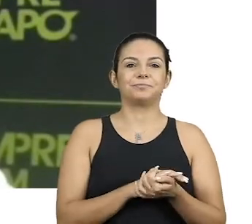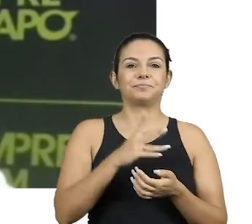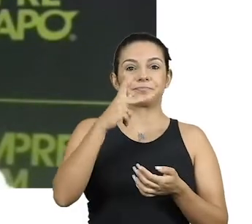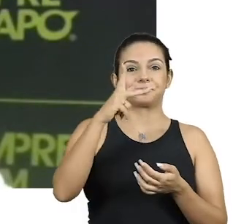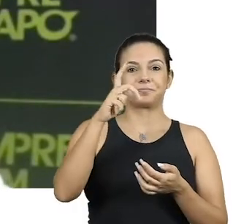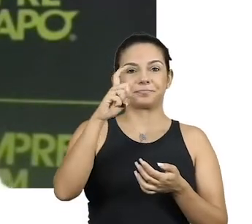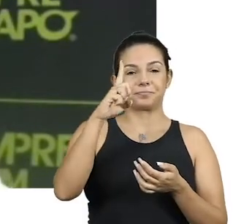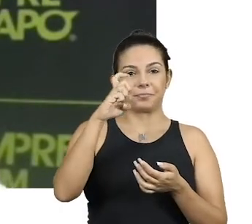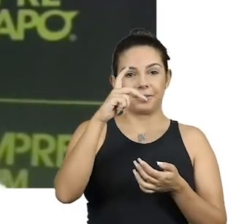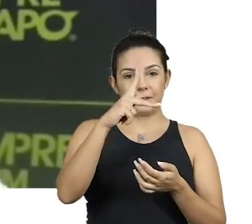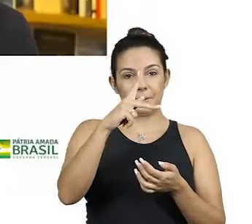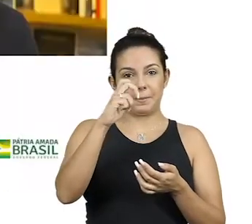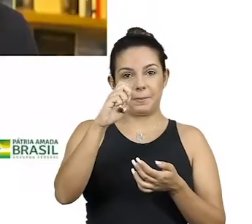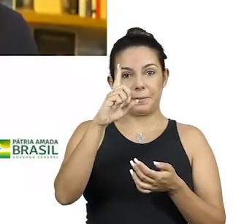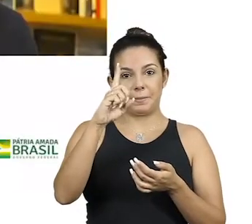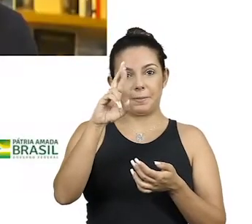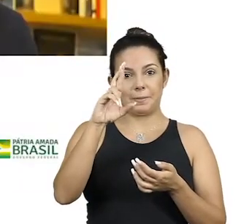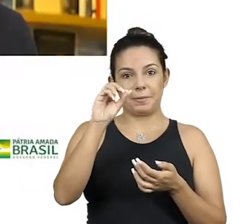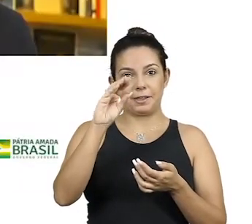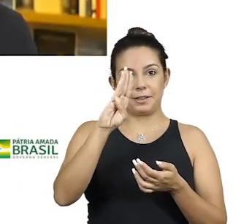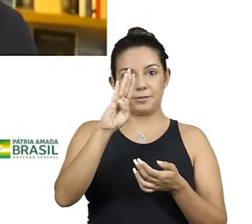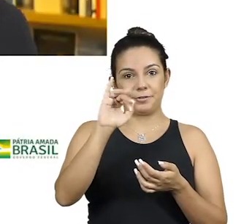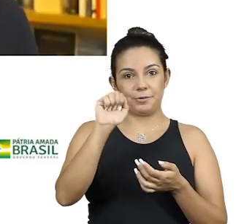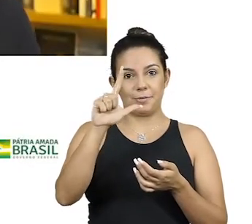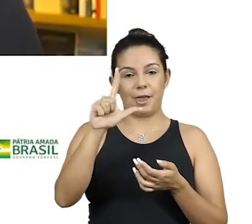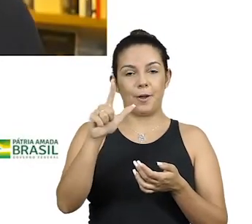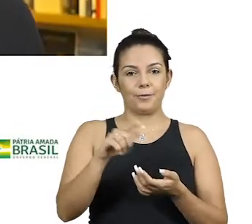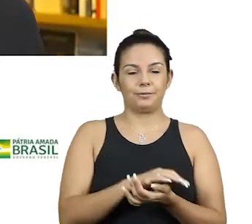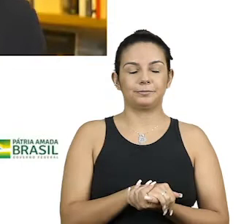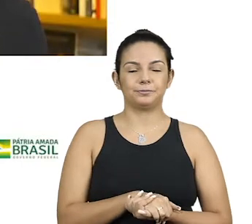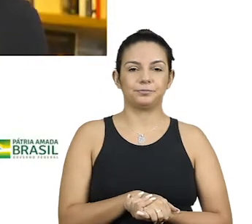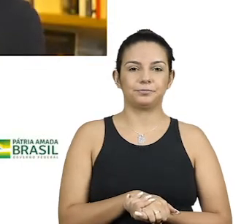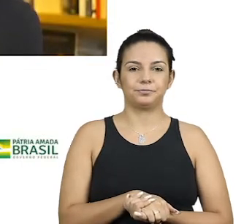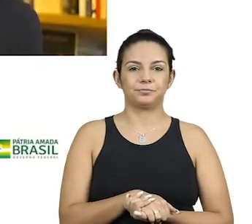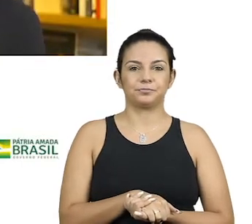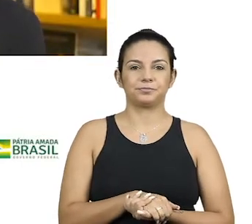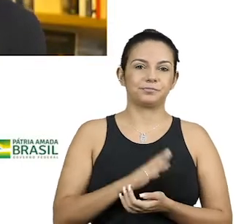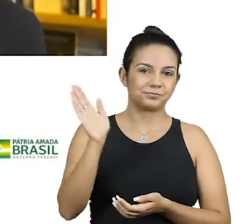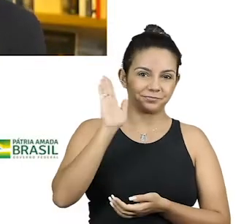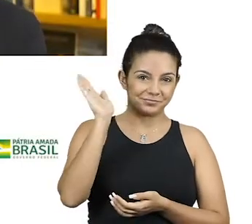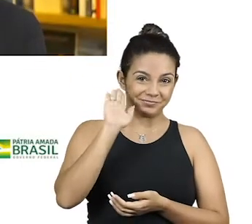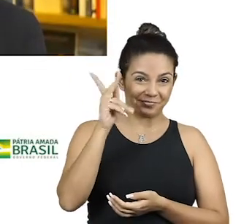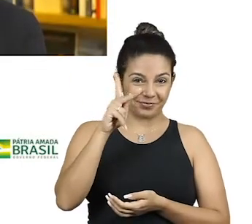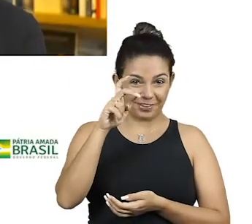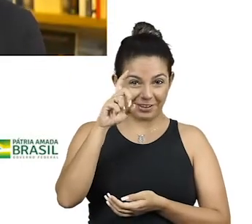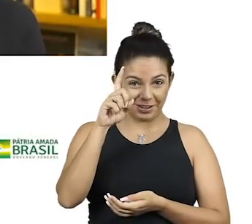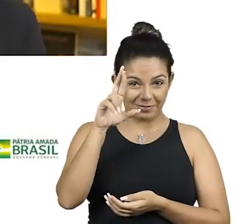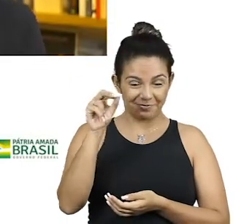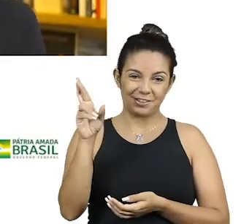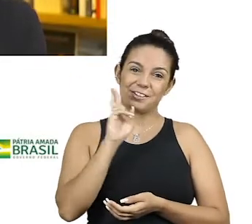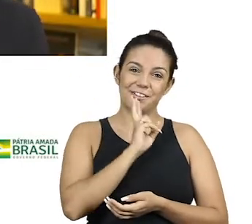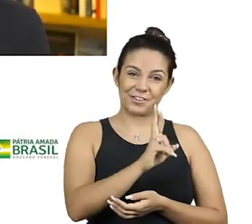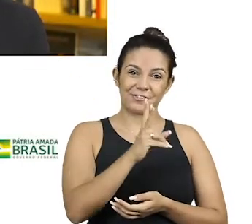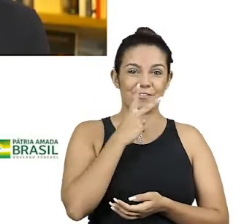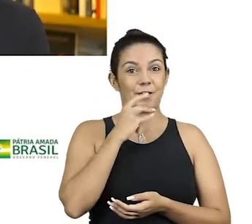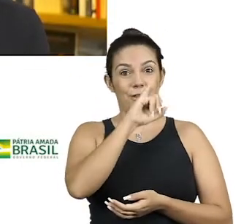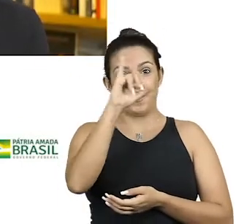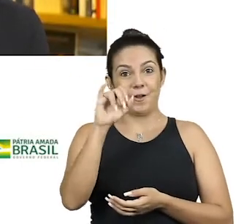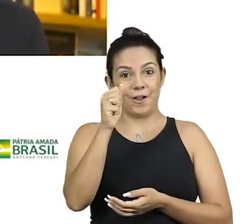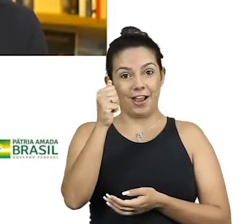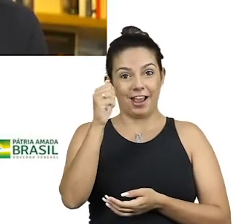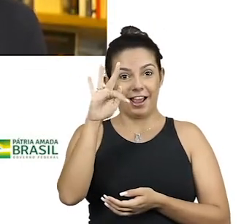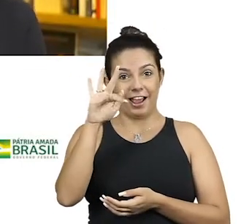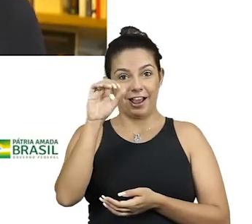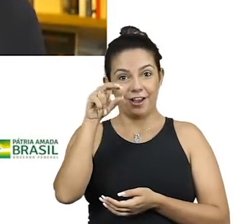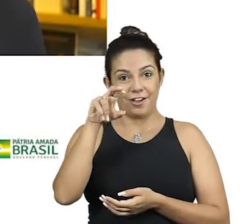Pedro Bial. Põe o Bial na linha aí, de uma vez. Ei, Bial! Fala, Afonso! Tudo